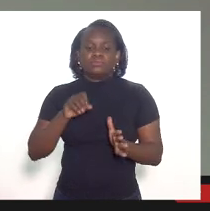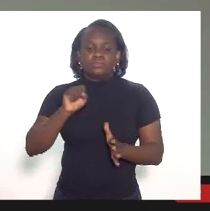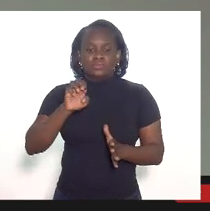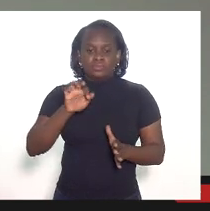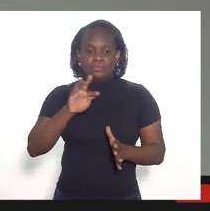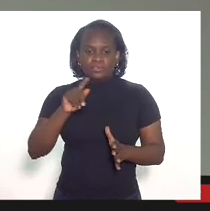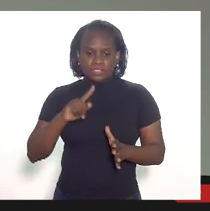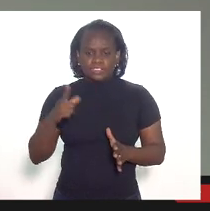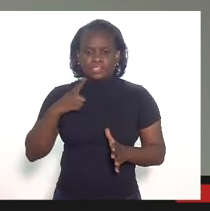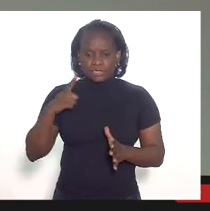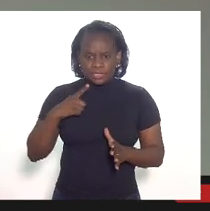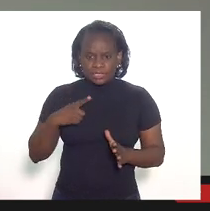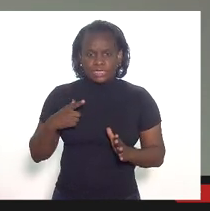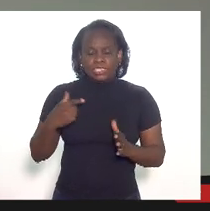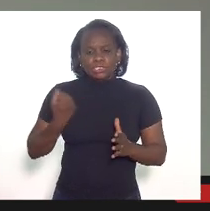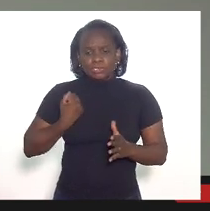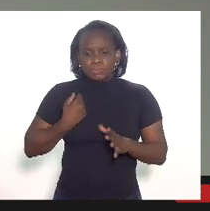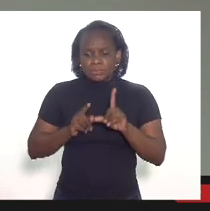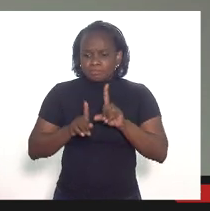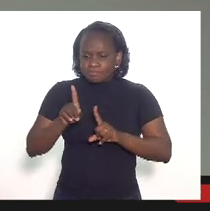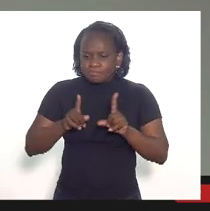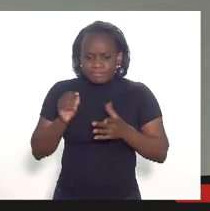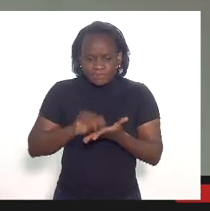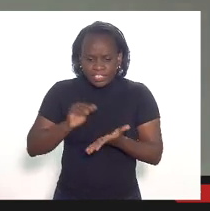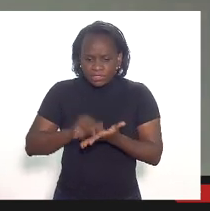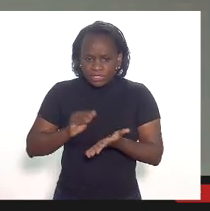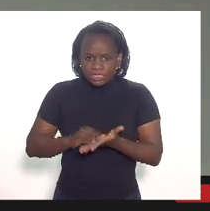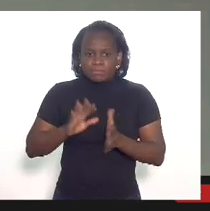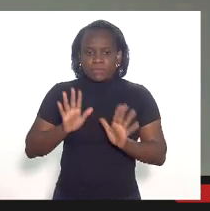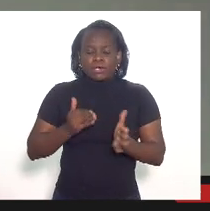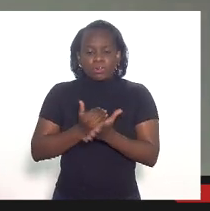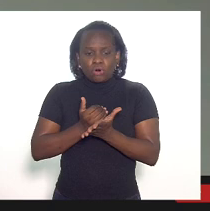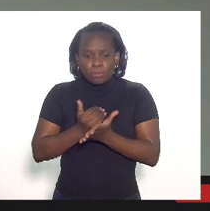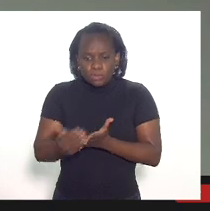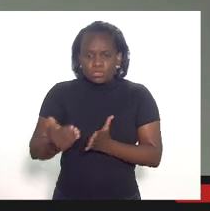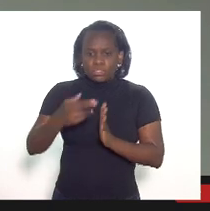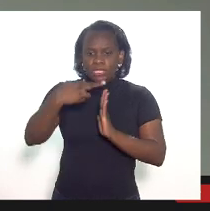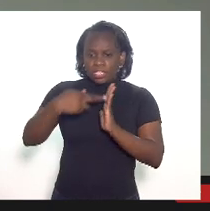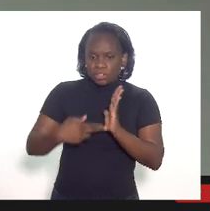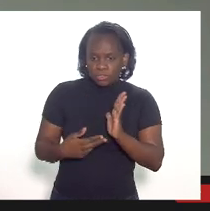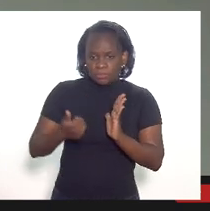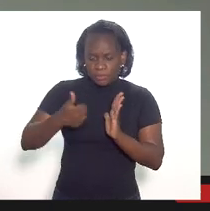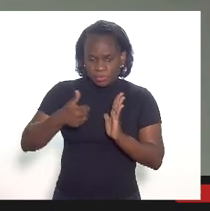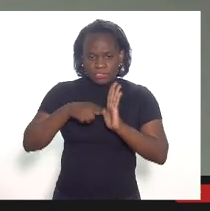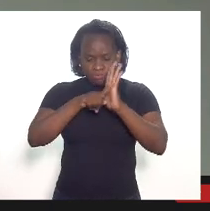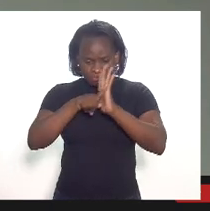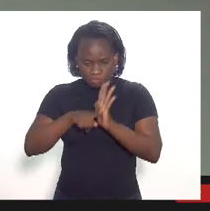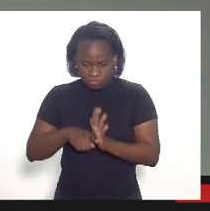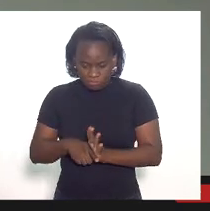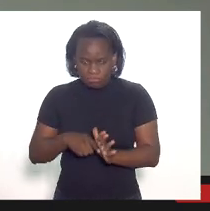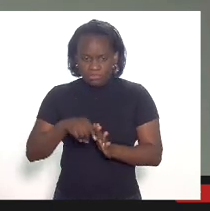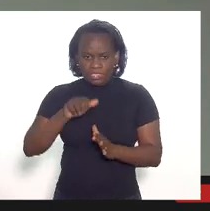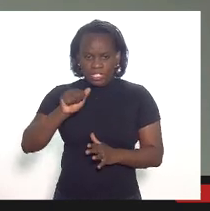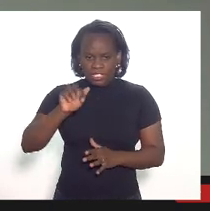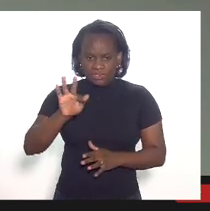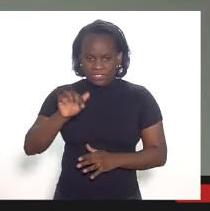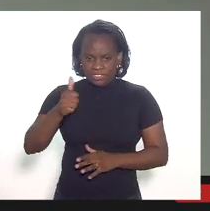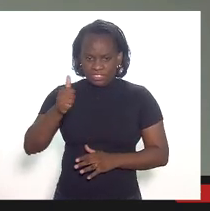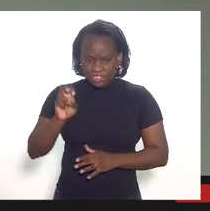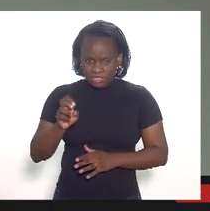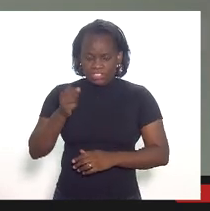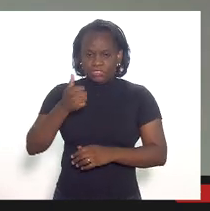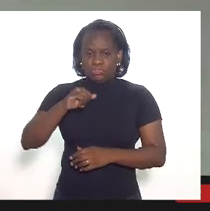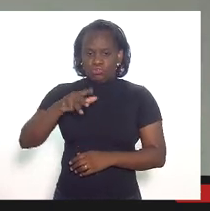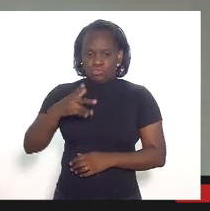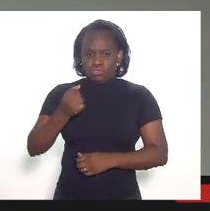mesmo com dados escassos disponíveis, abriu os primeiros relatórios de fiscalização da AF15 em julho de